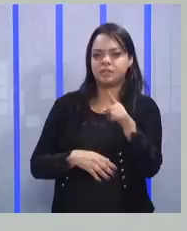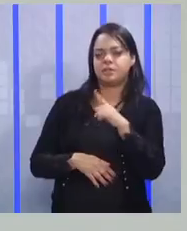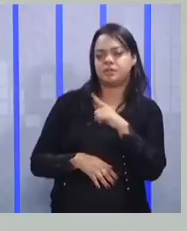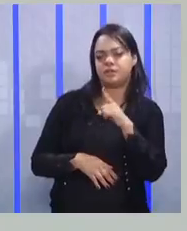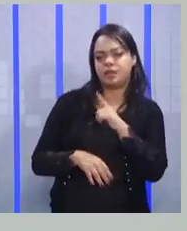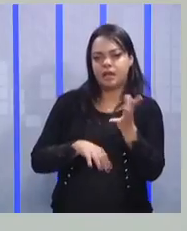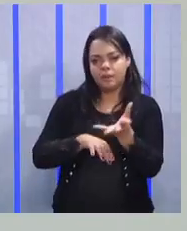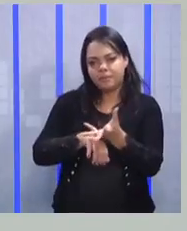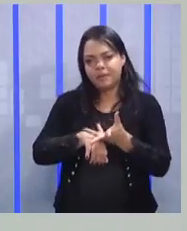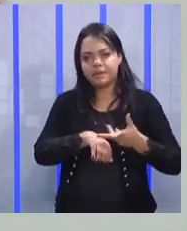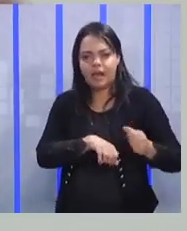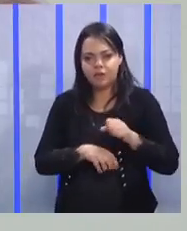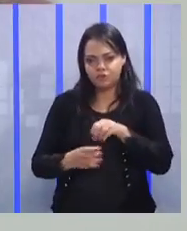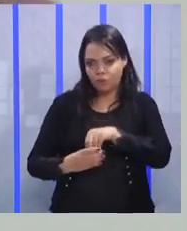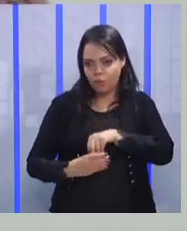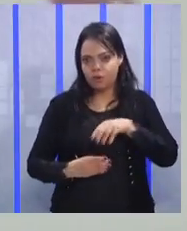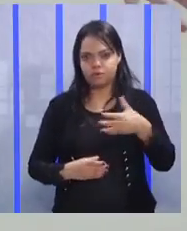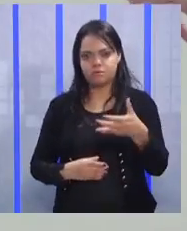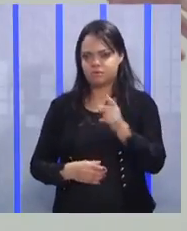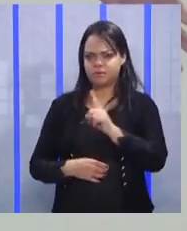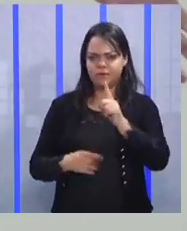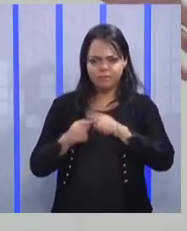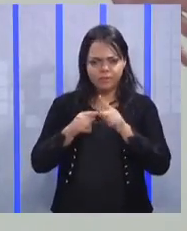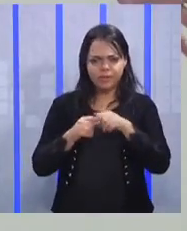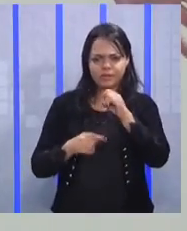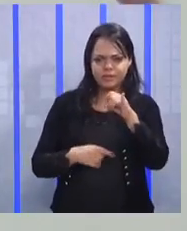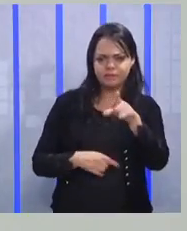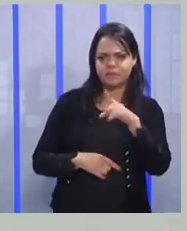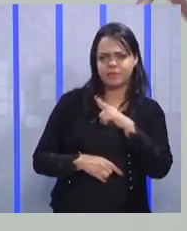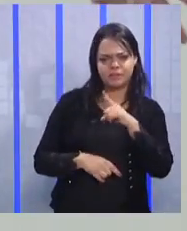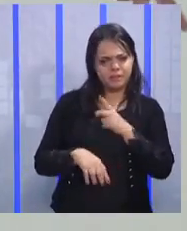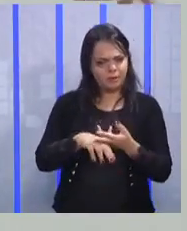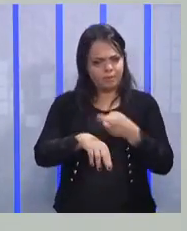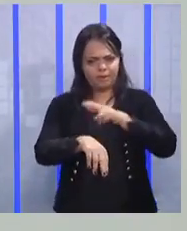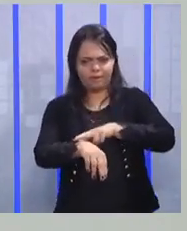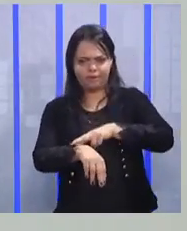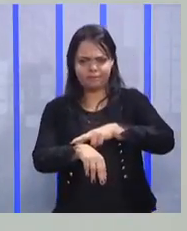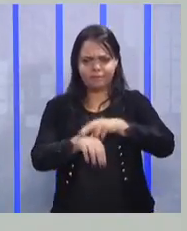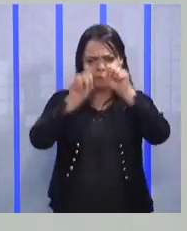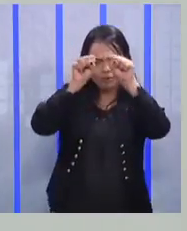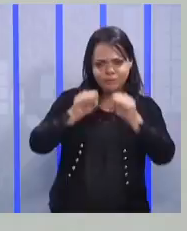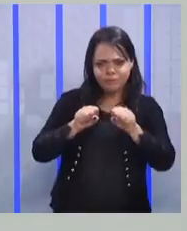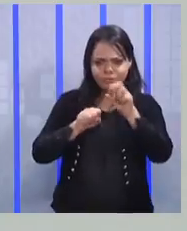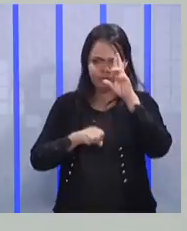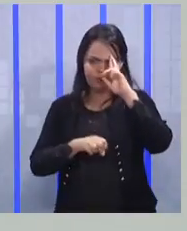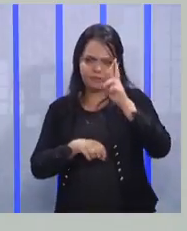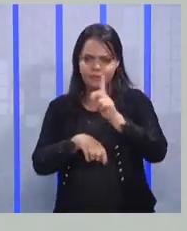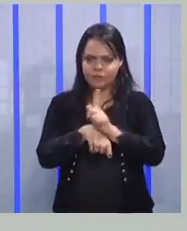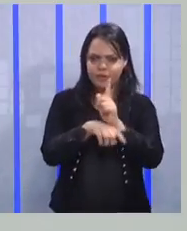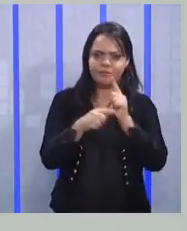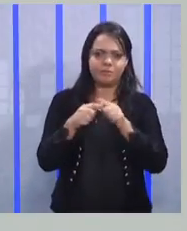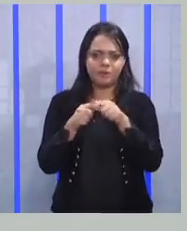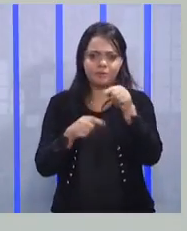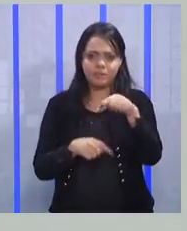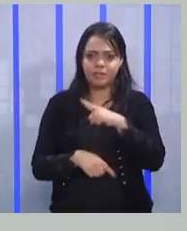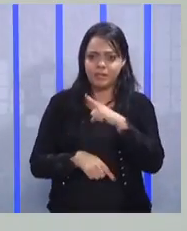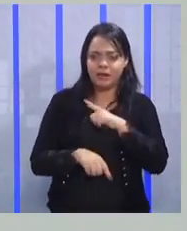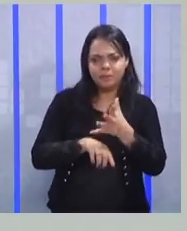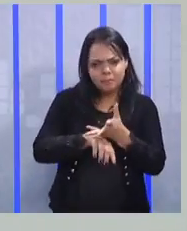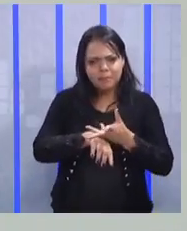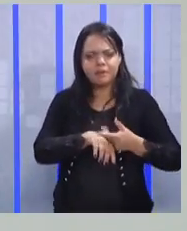cargo já prova isso. Não é verdade? Se você está lá como supervisor, como gerente, é porque você já teve habilidade, teve atitude.